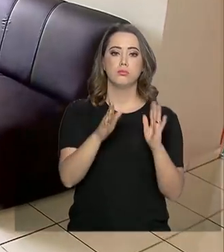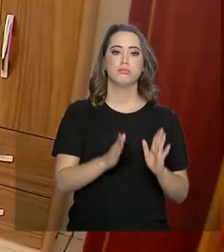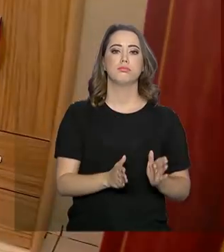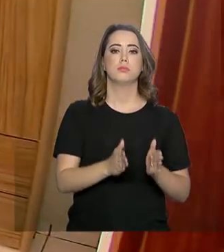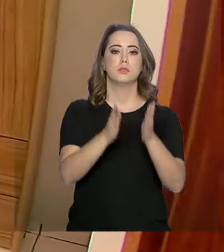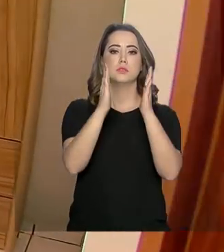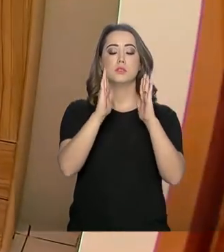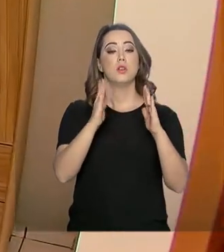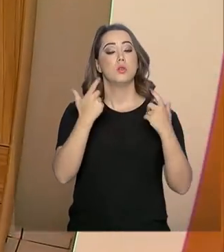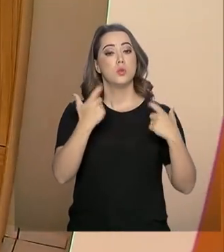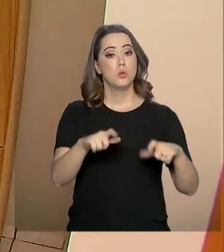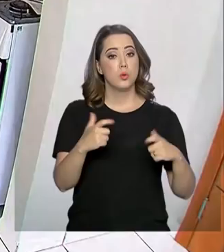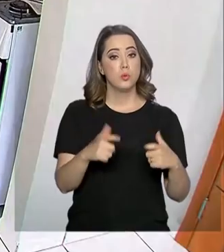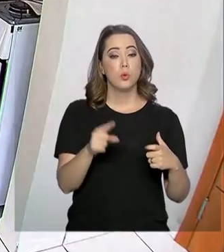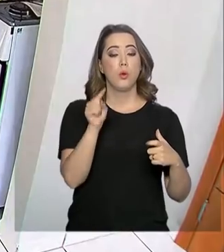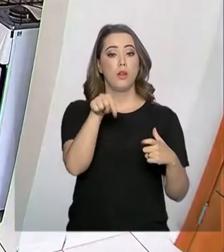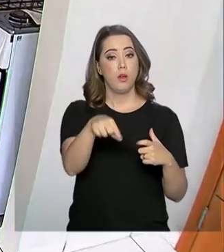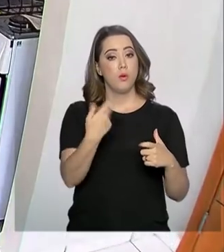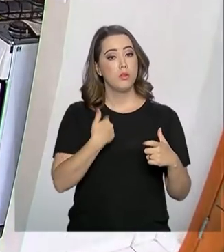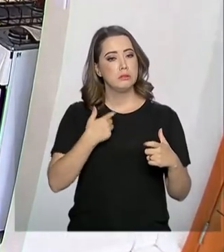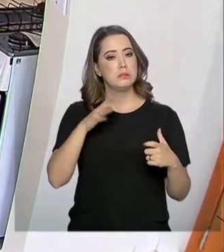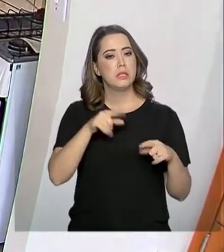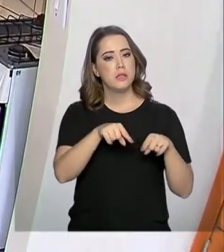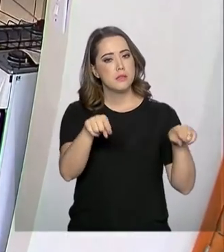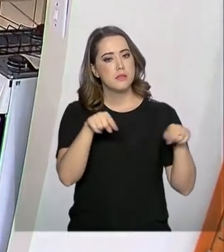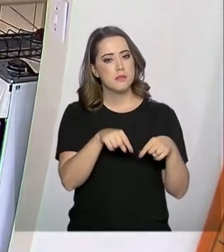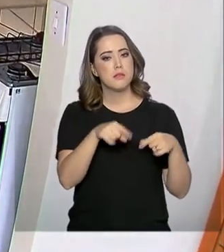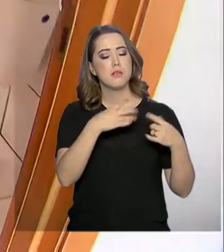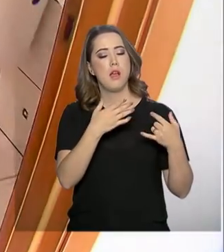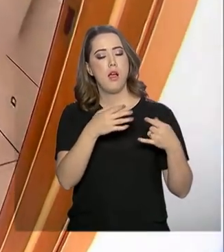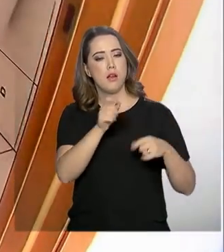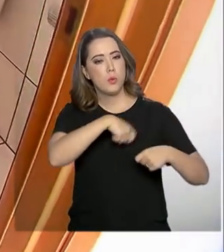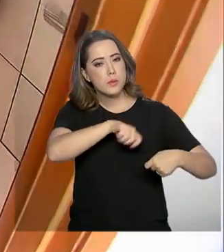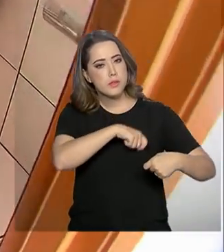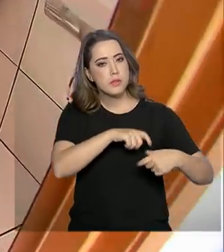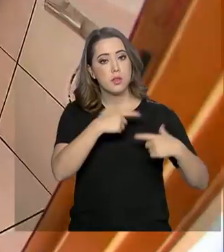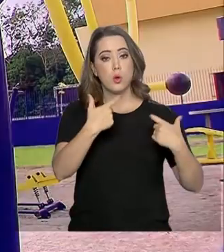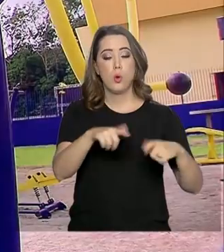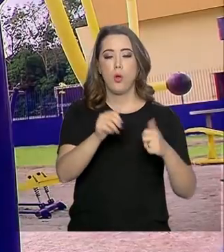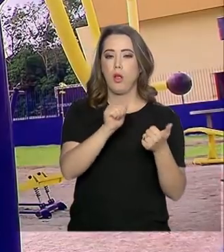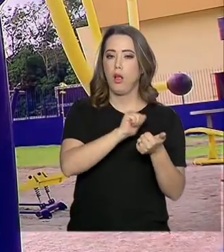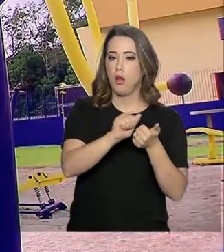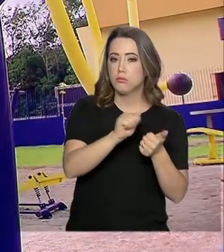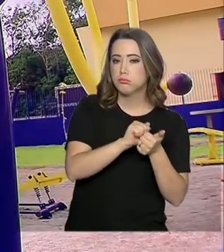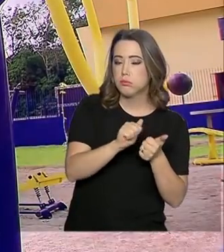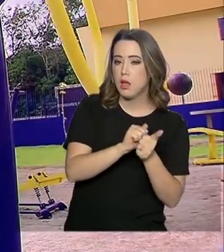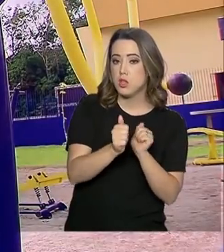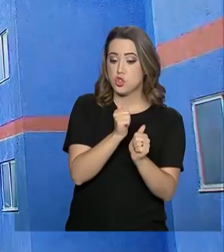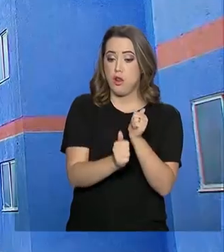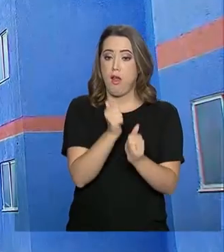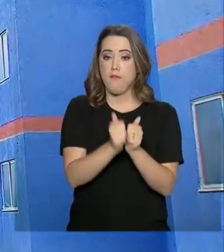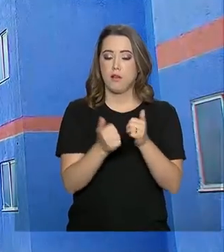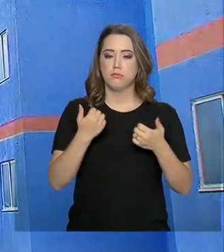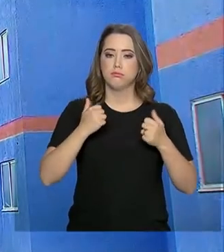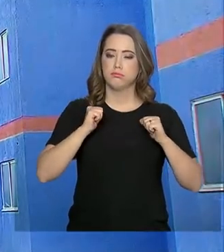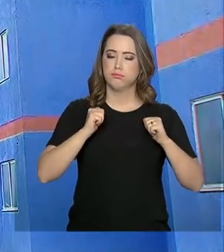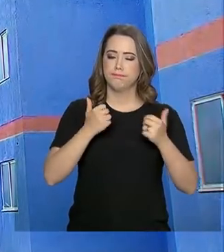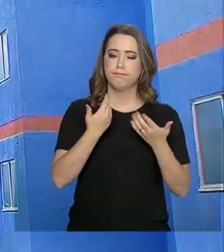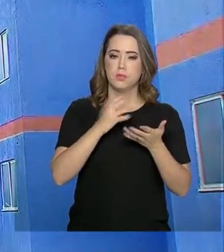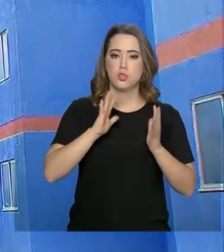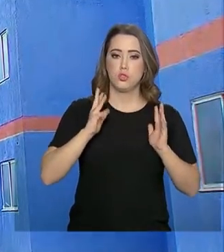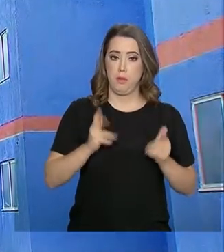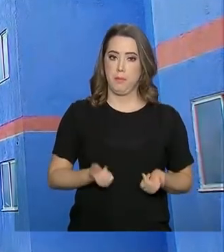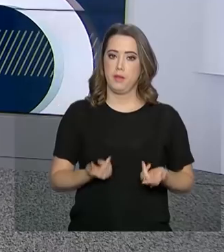Residencial Quinta dos Paricás tem sala, cozinha com área de serviço, dois quartos e banheiro. E na